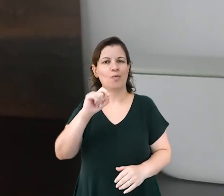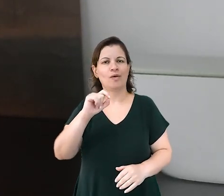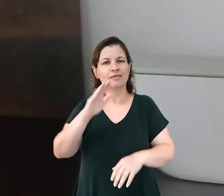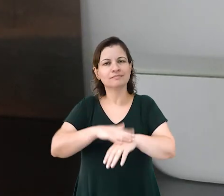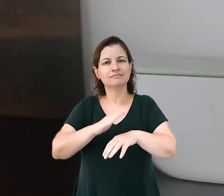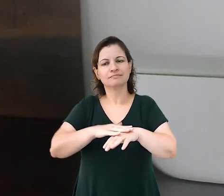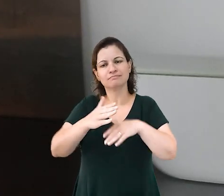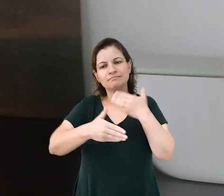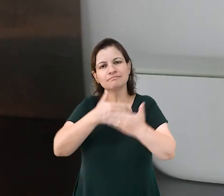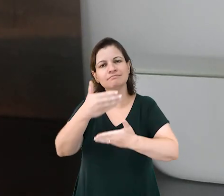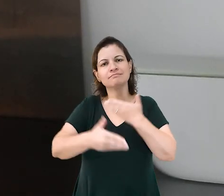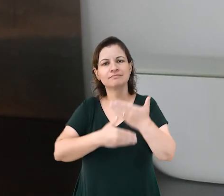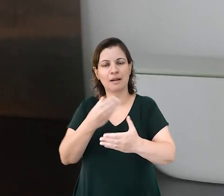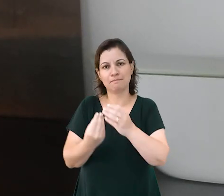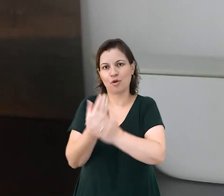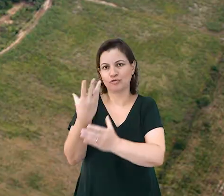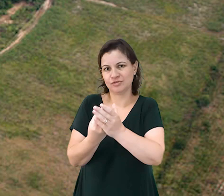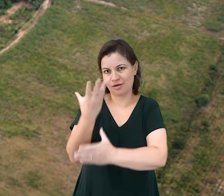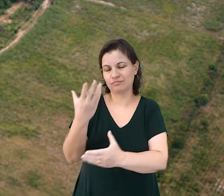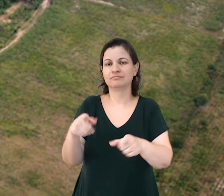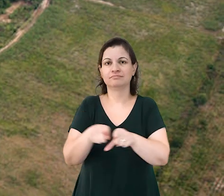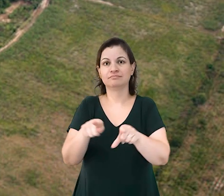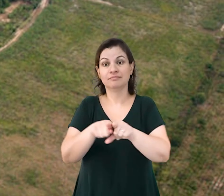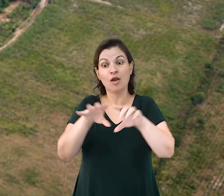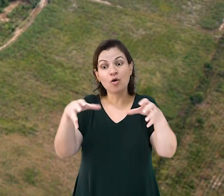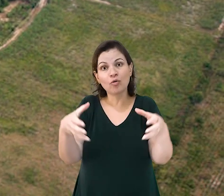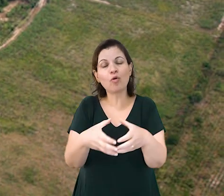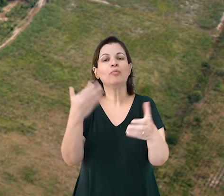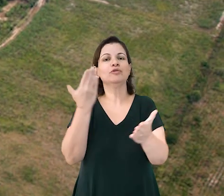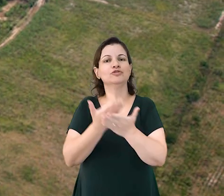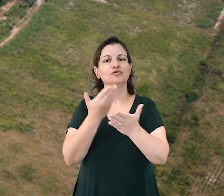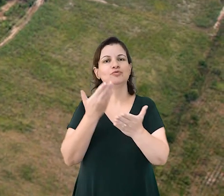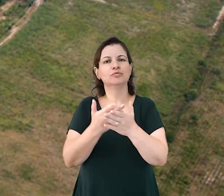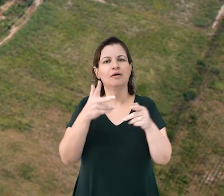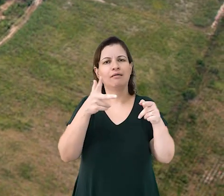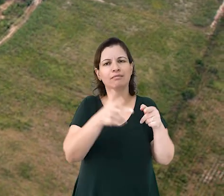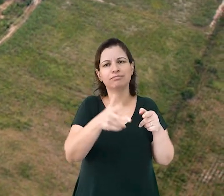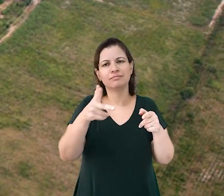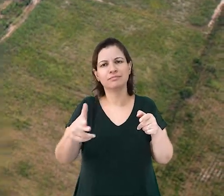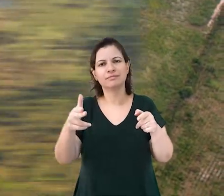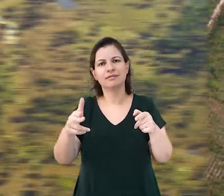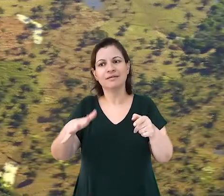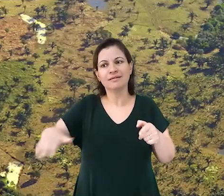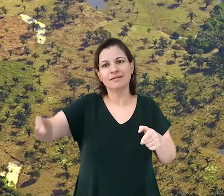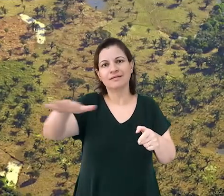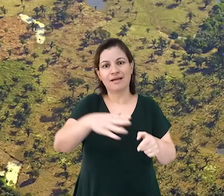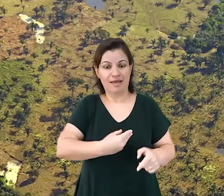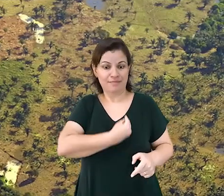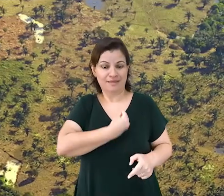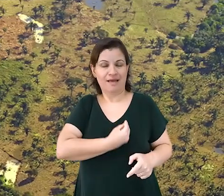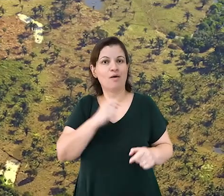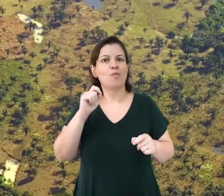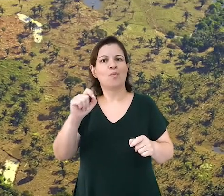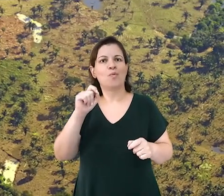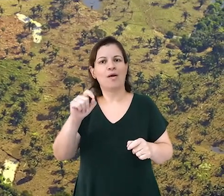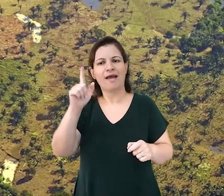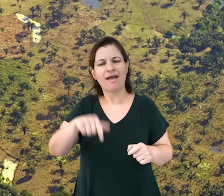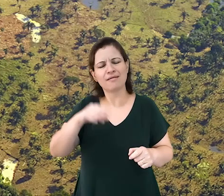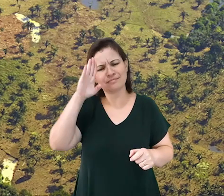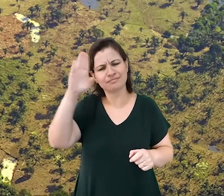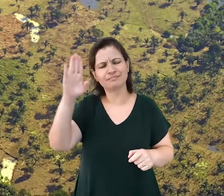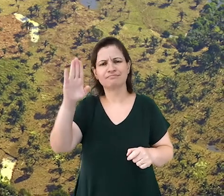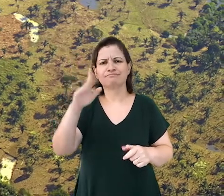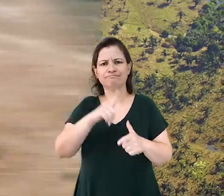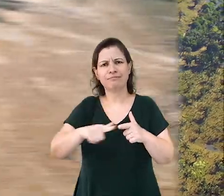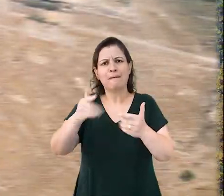realizar processos de coprodução. O grupo também estuda a fragmentação de hábitas, considerada uma das